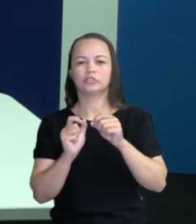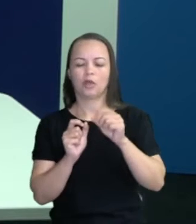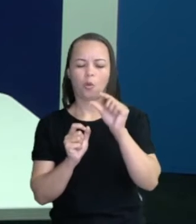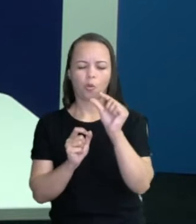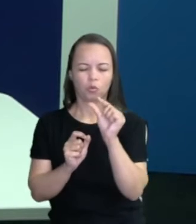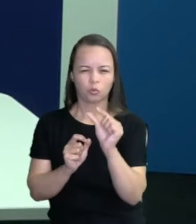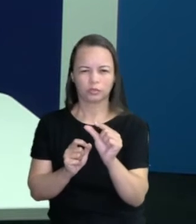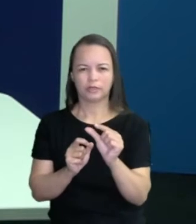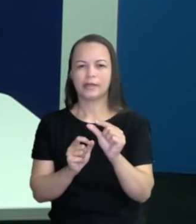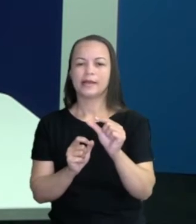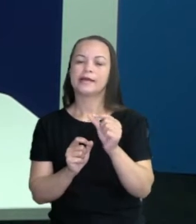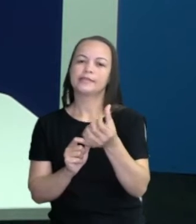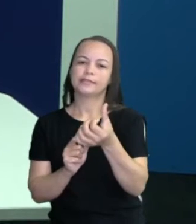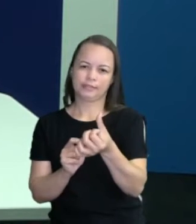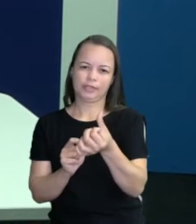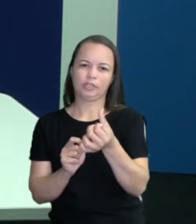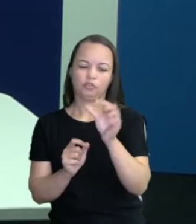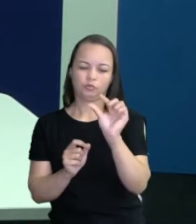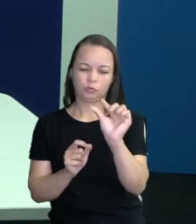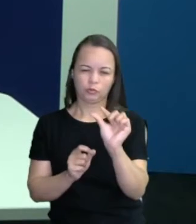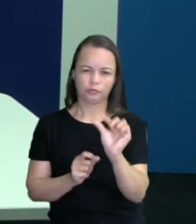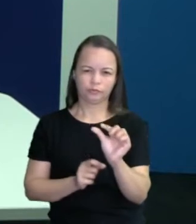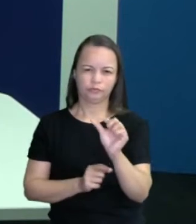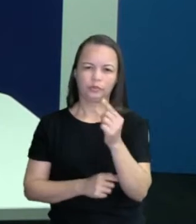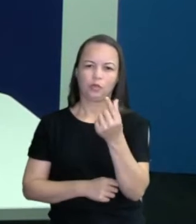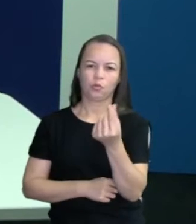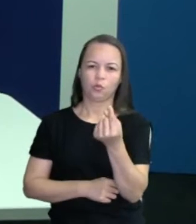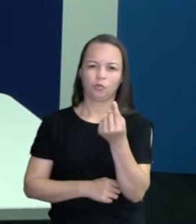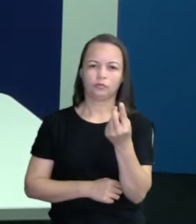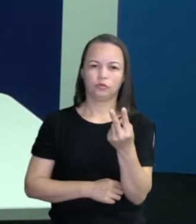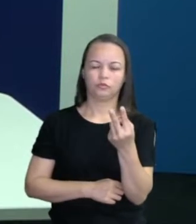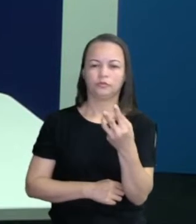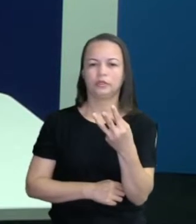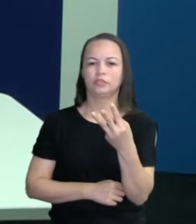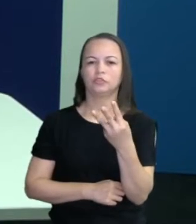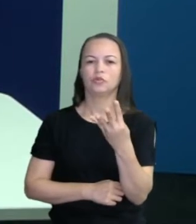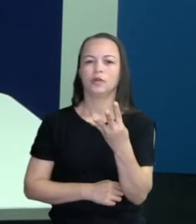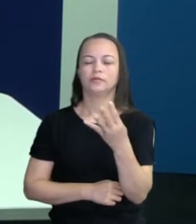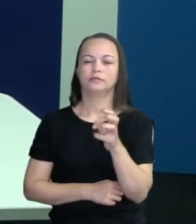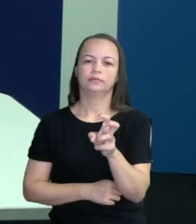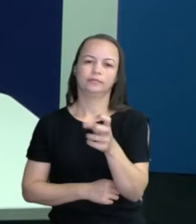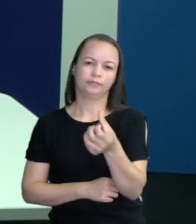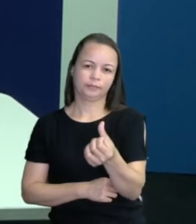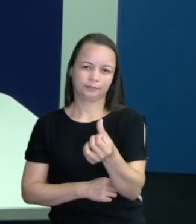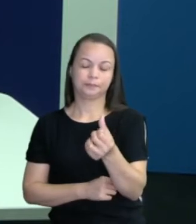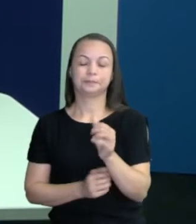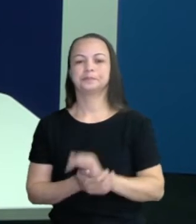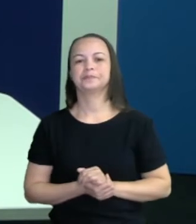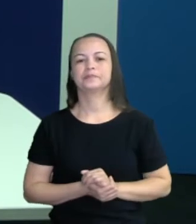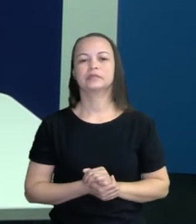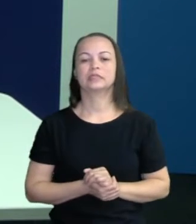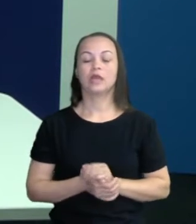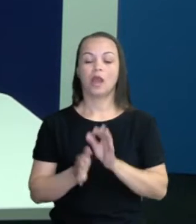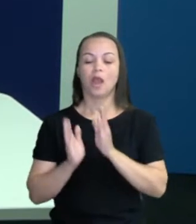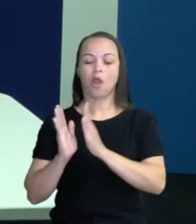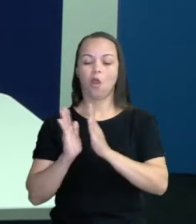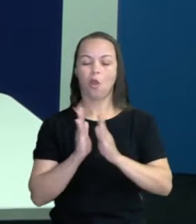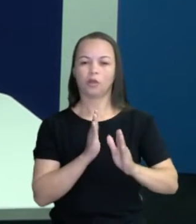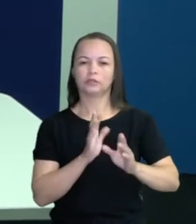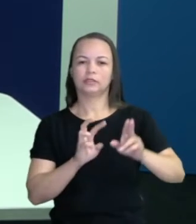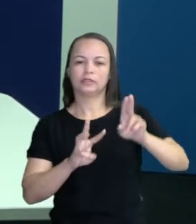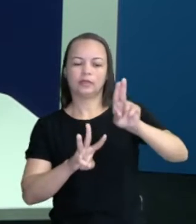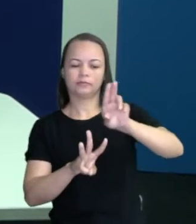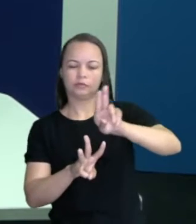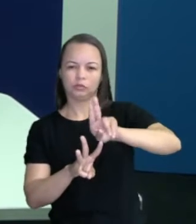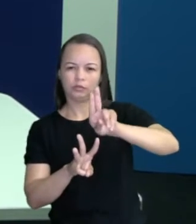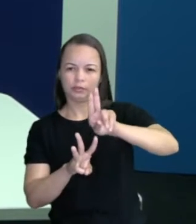aqui também, 6 cubos pequenos. 1, 2, 3, 4, 5, 6. A ordem das unidades está